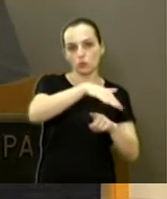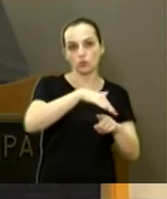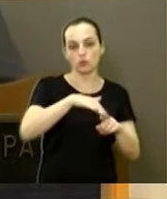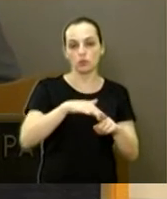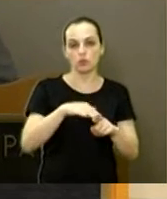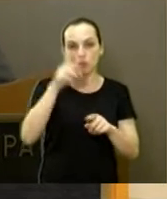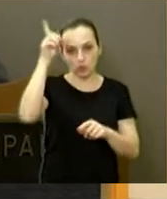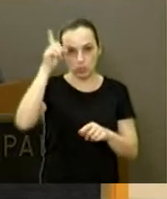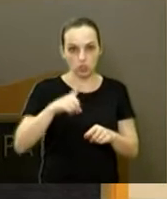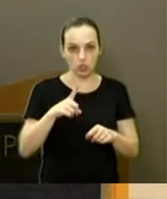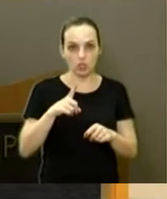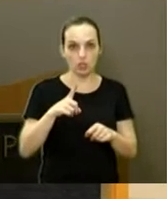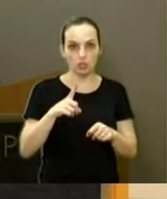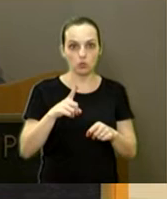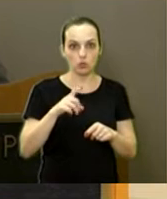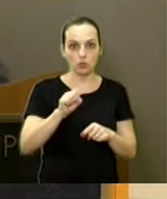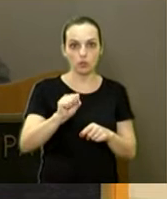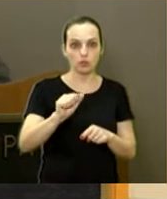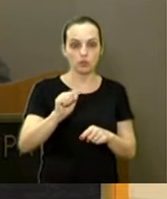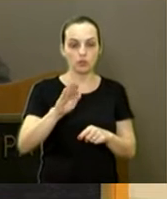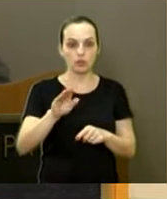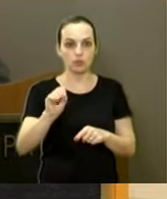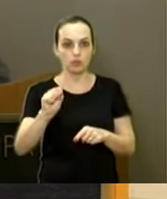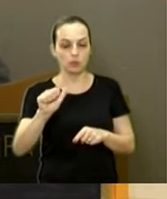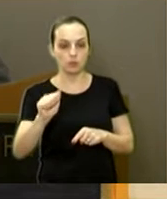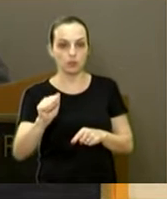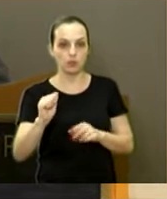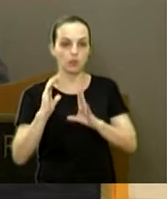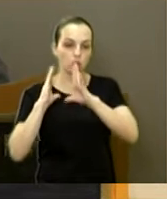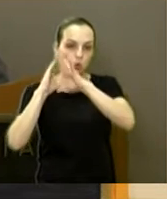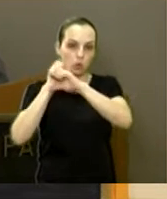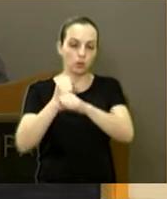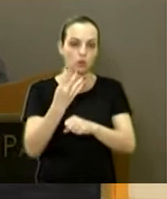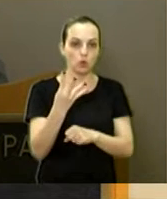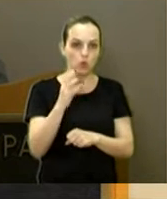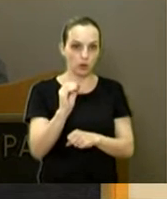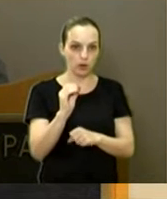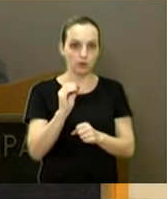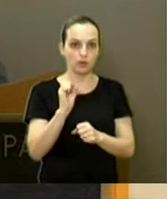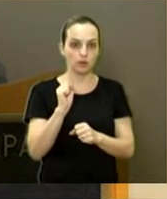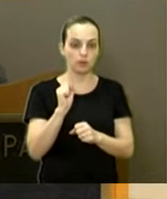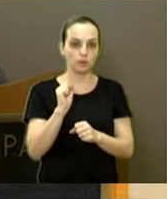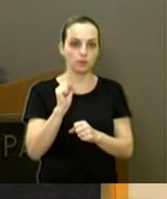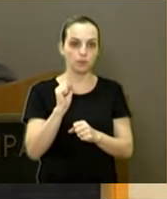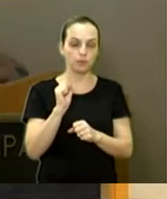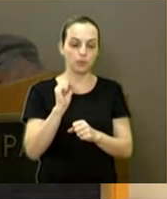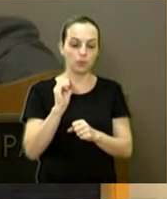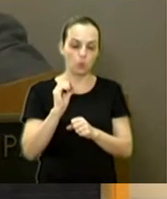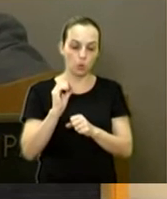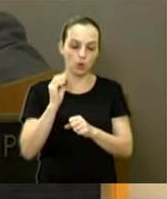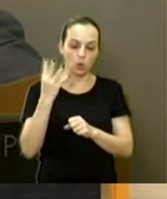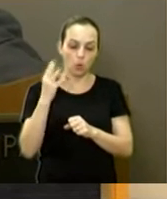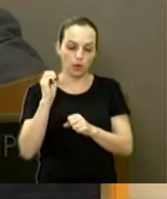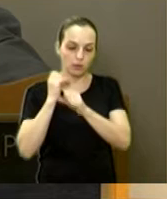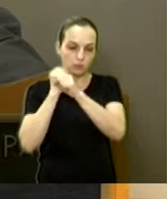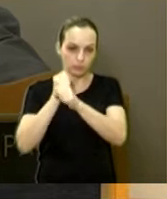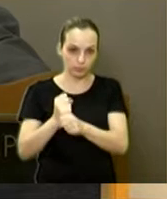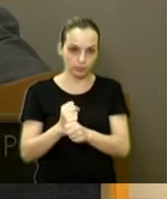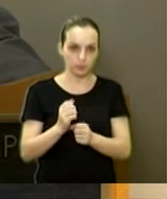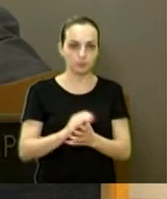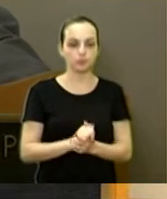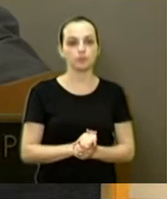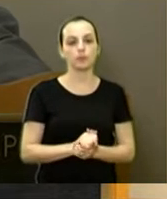na SAB, isso há 43 anos. Eu queria falar também da farmácia Solidária, que está se avançando